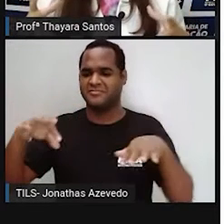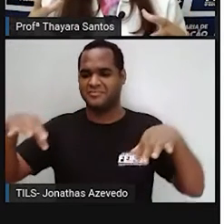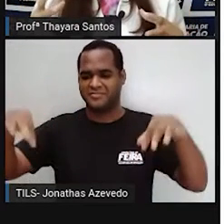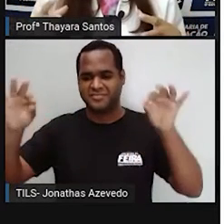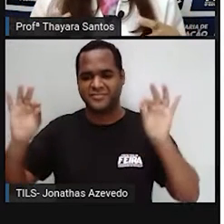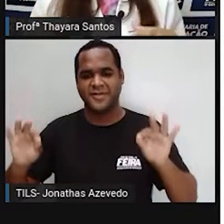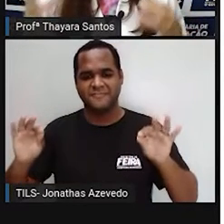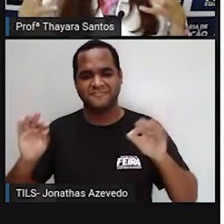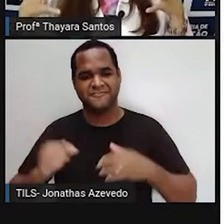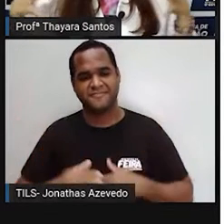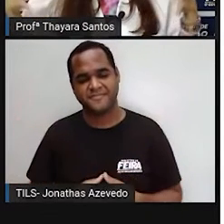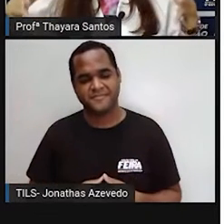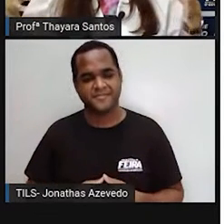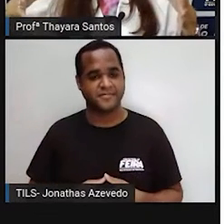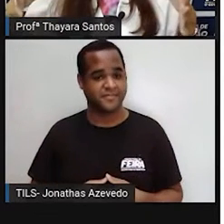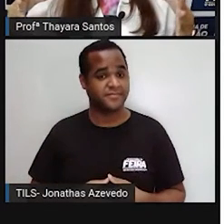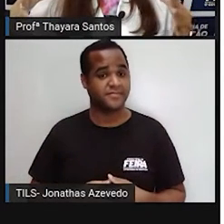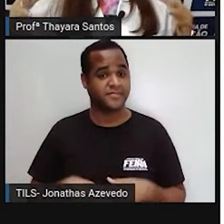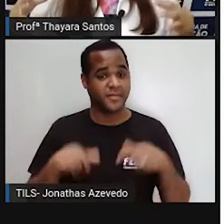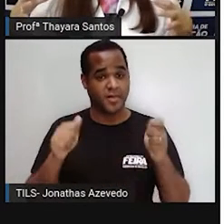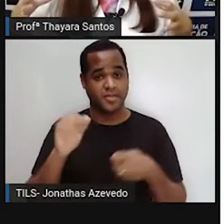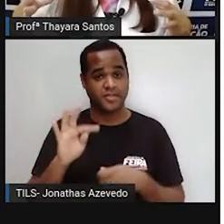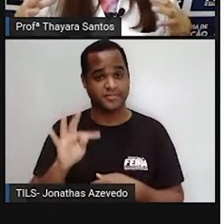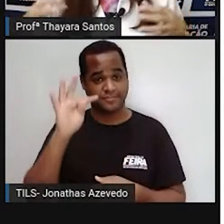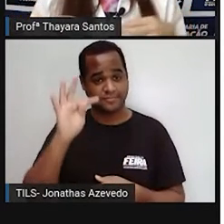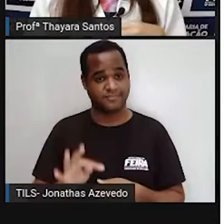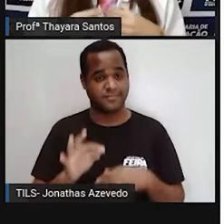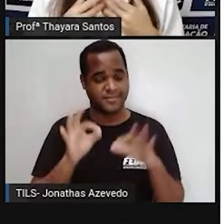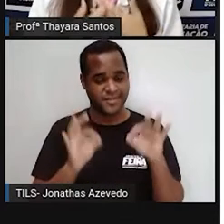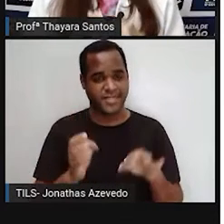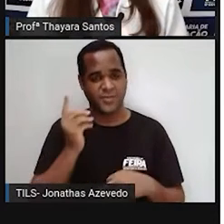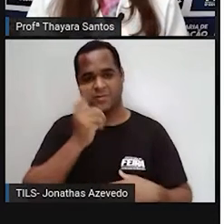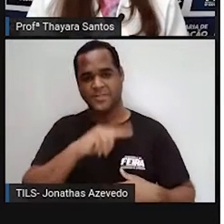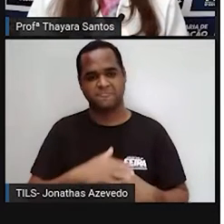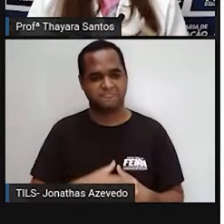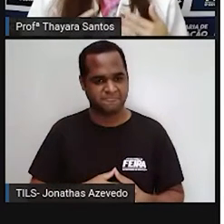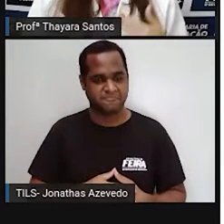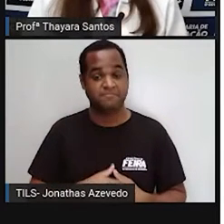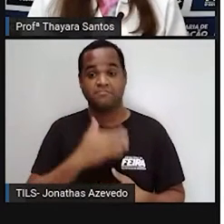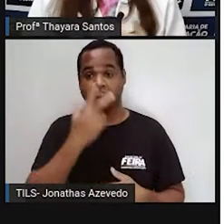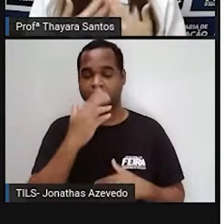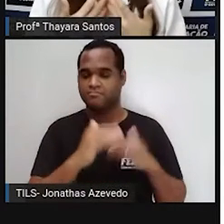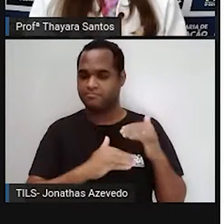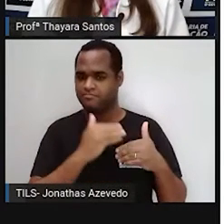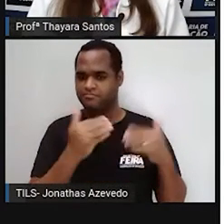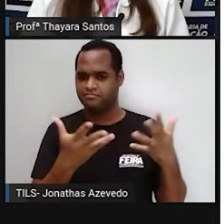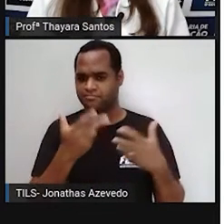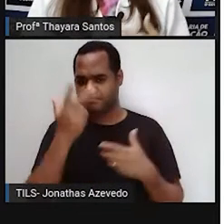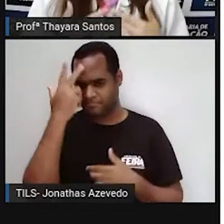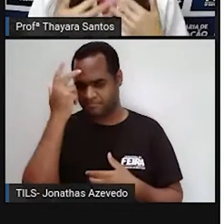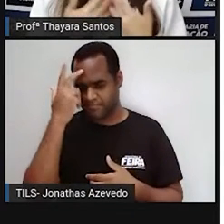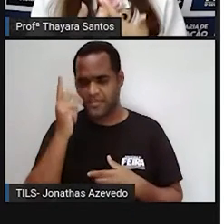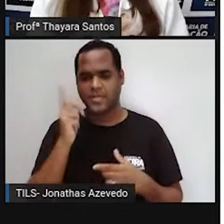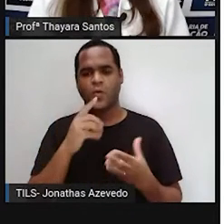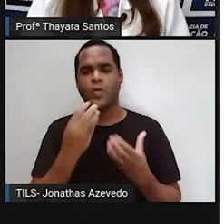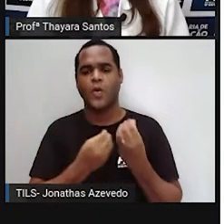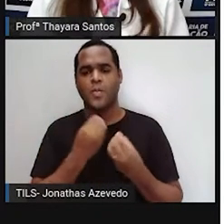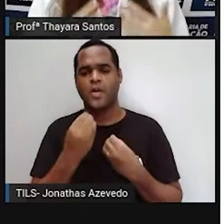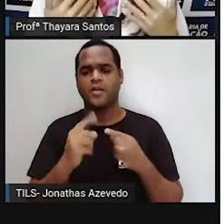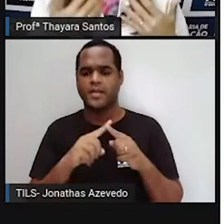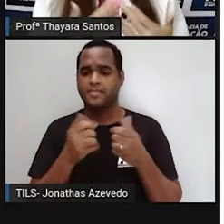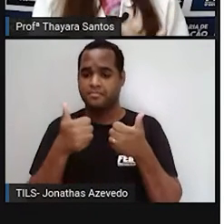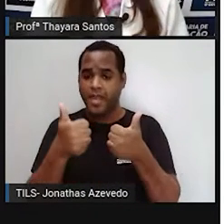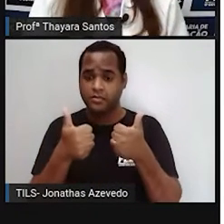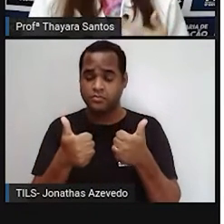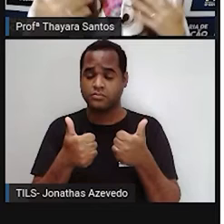num cobertor, mantendo ali aquela temperatura ideal. Esse é um processo que ele é natural e ele é benéfico,